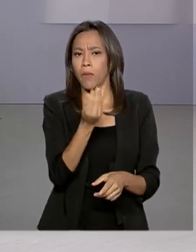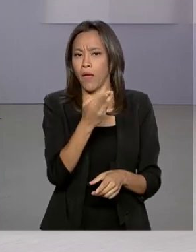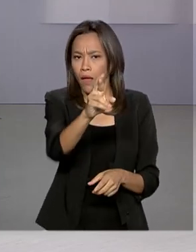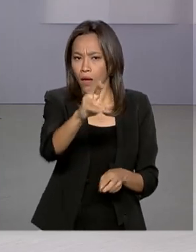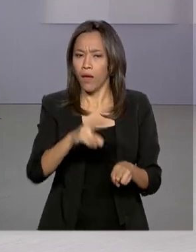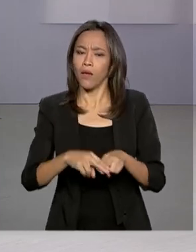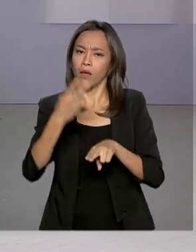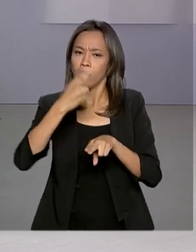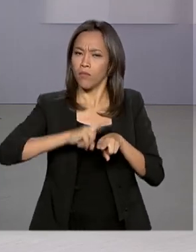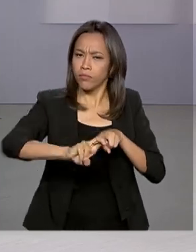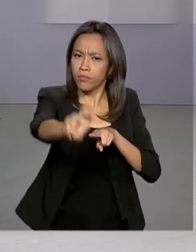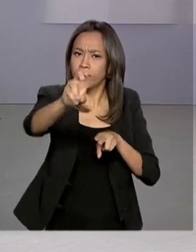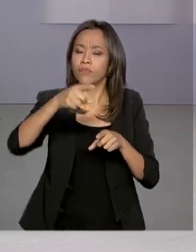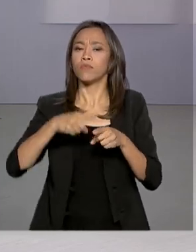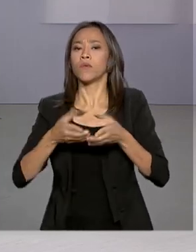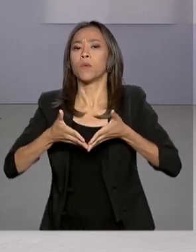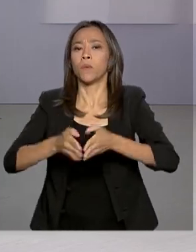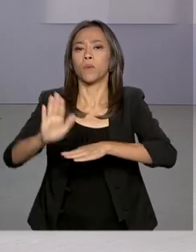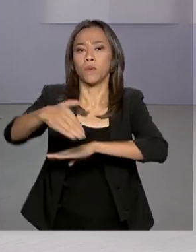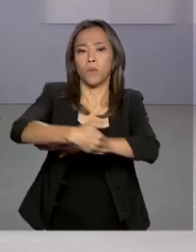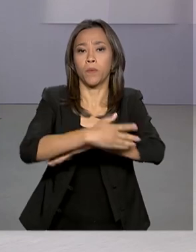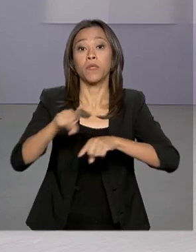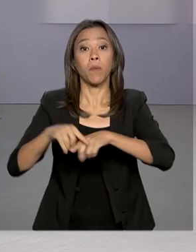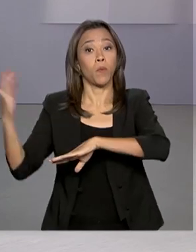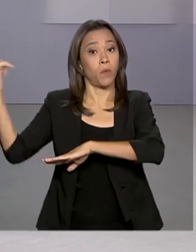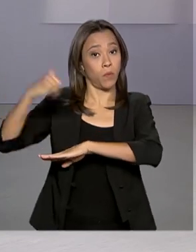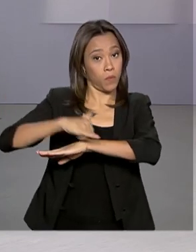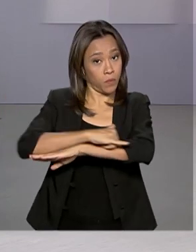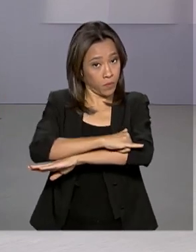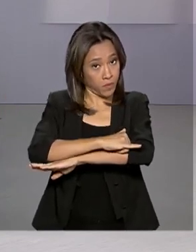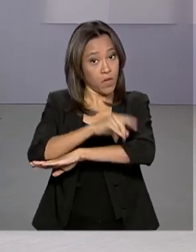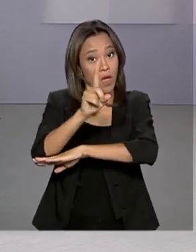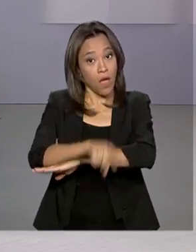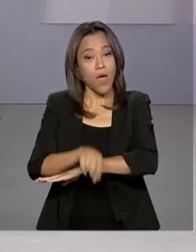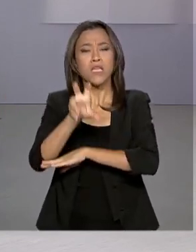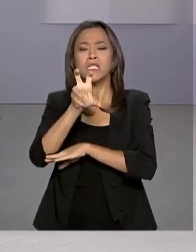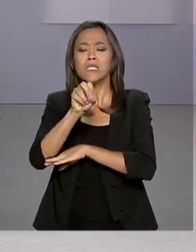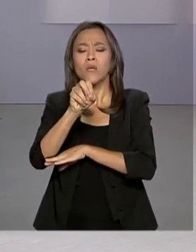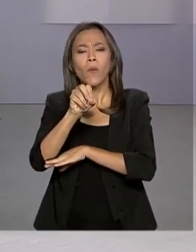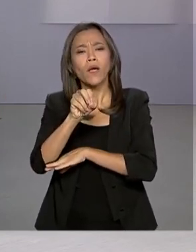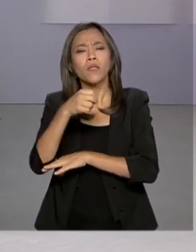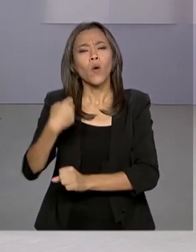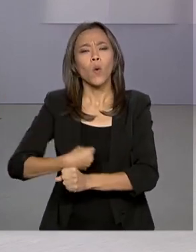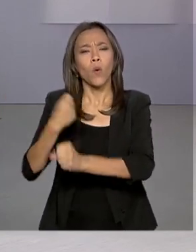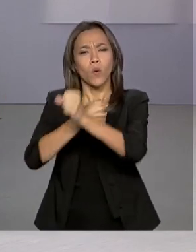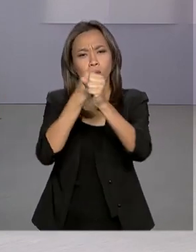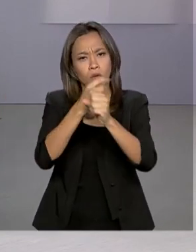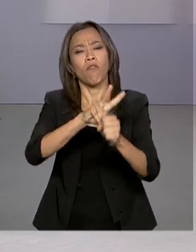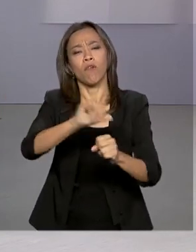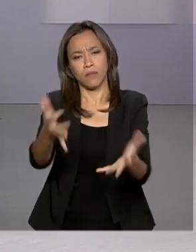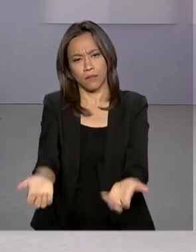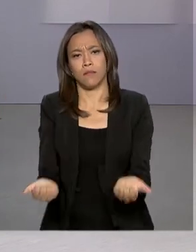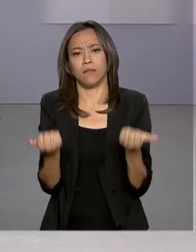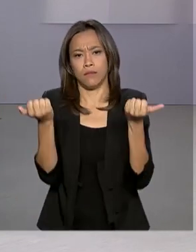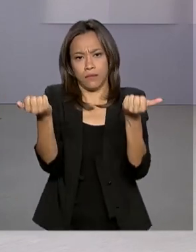portos e aeroportos. Além disso, a previsão é que mais de 50 obras públicas sejam entregues, o equivalente a cerca